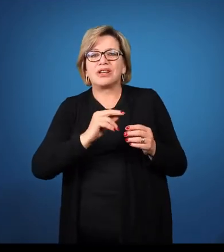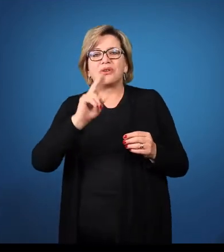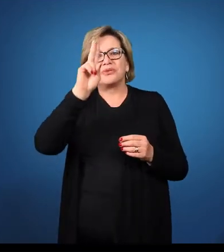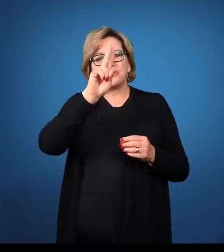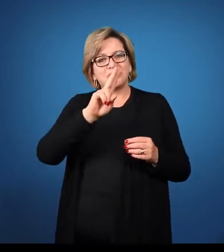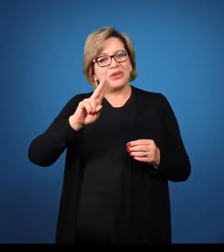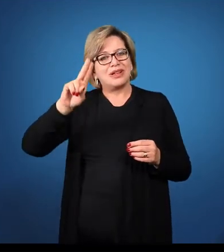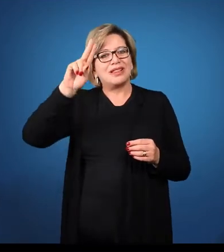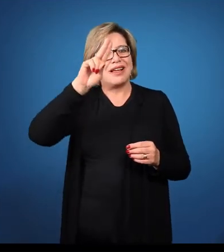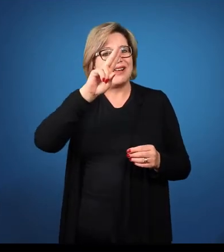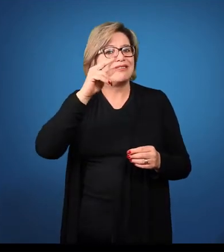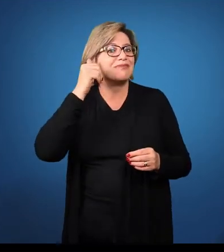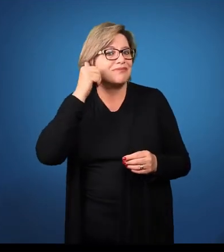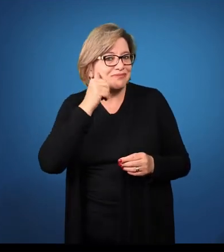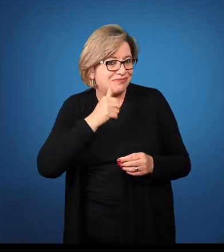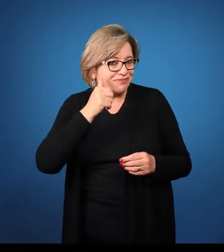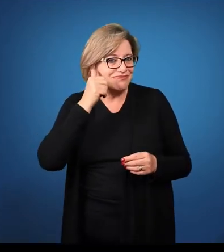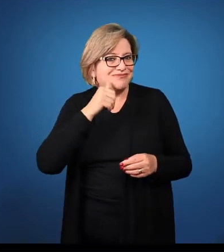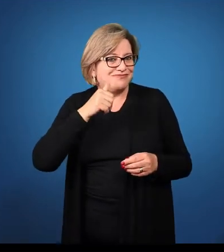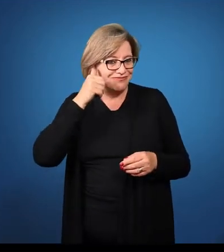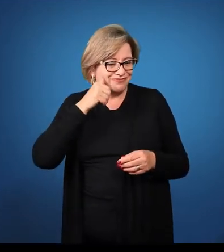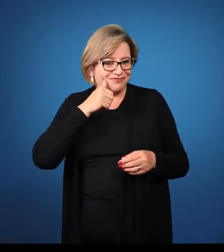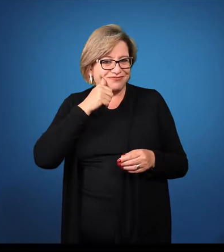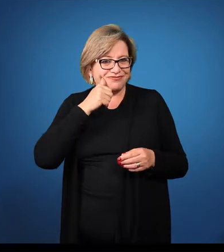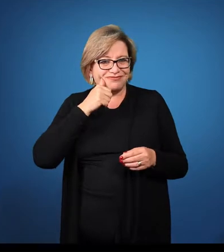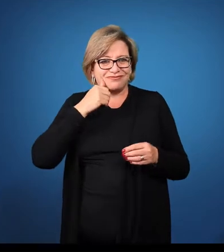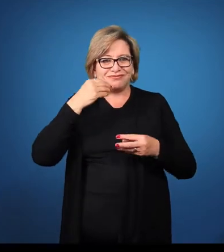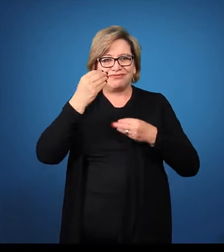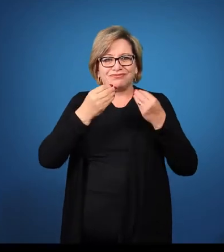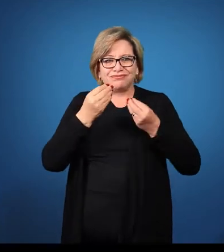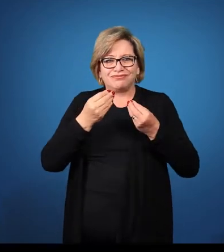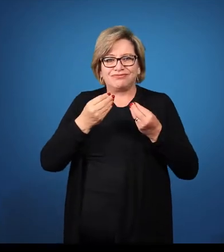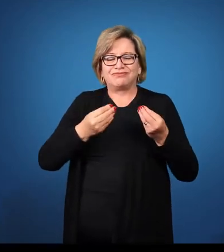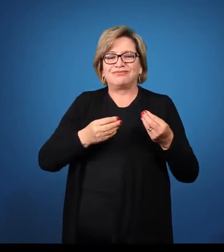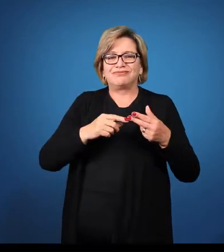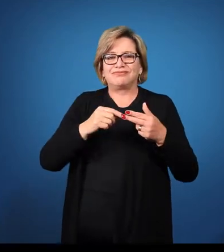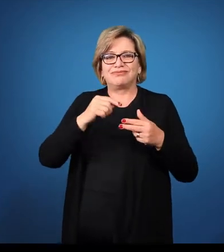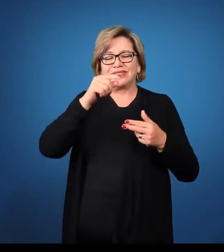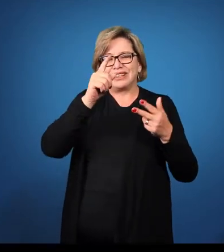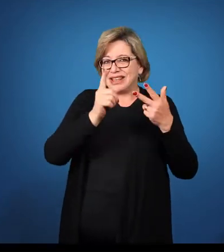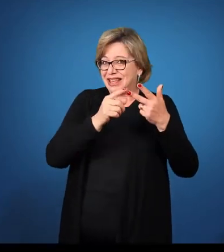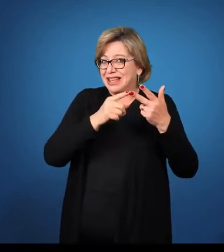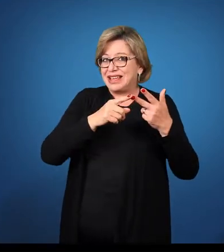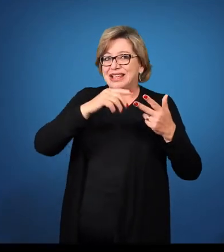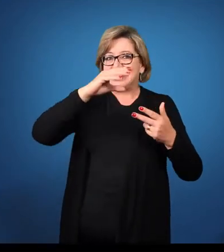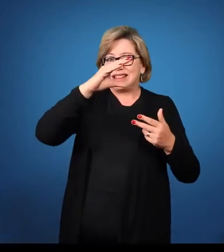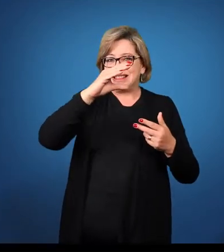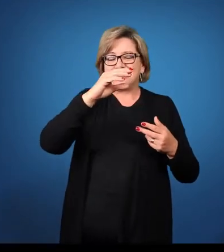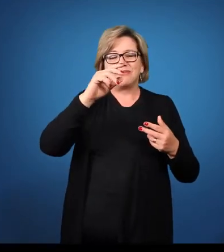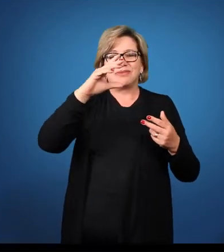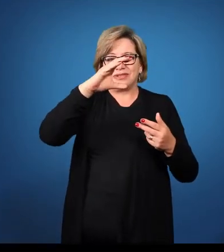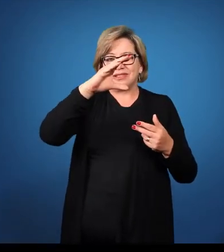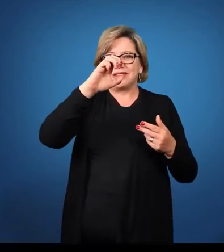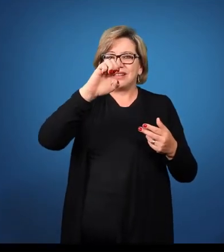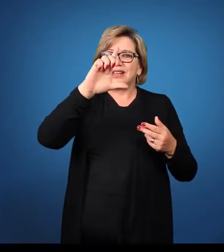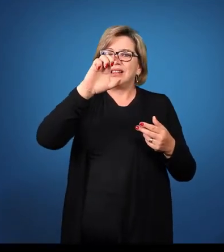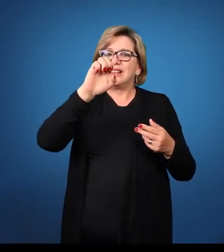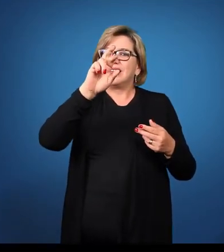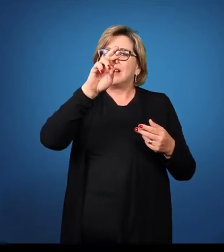Utilizada para o feminino. E, acelere para